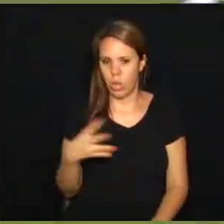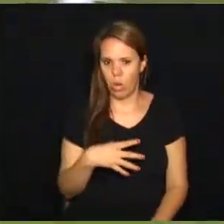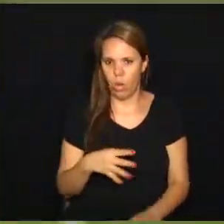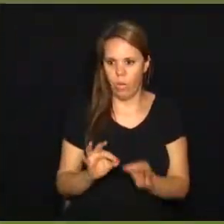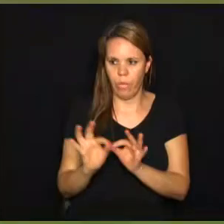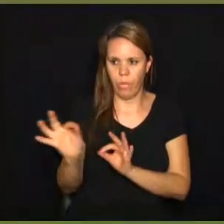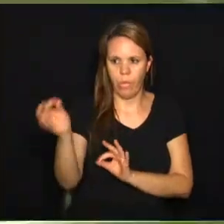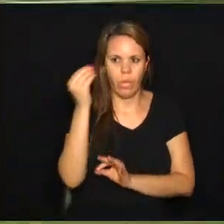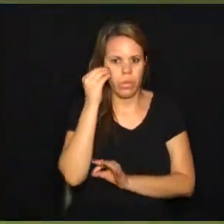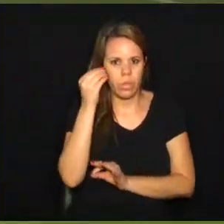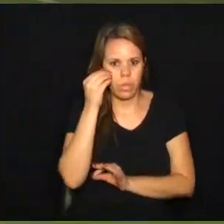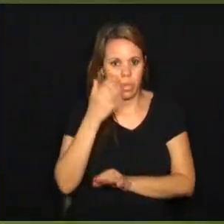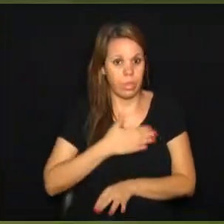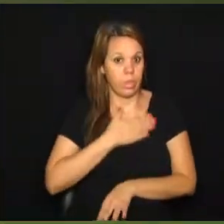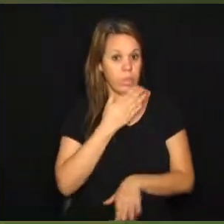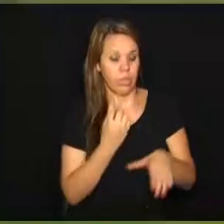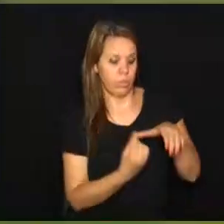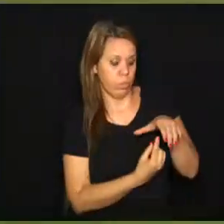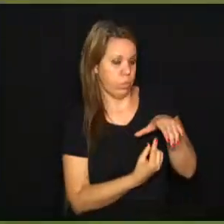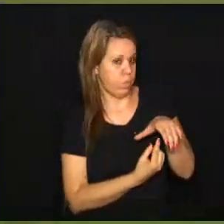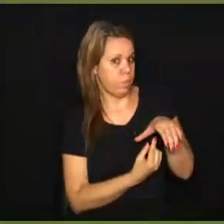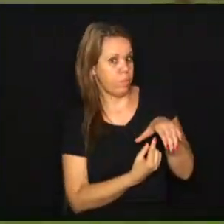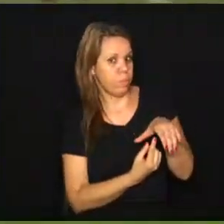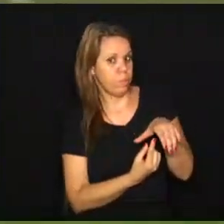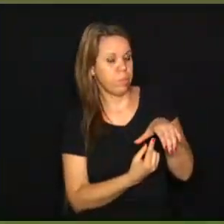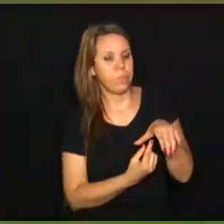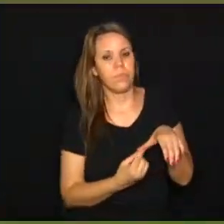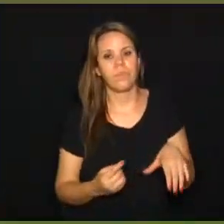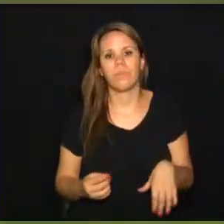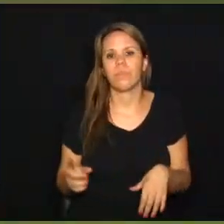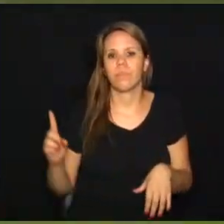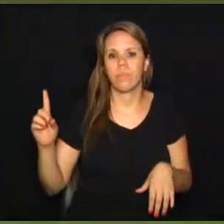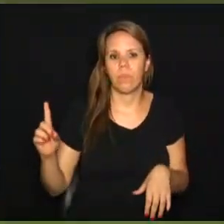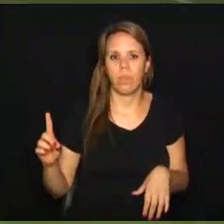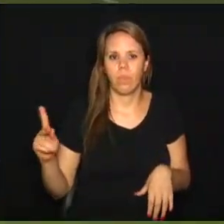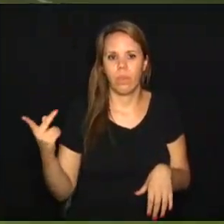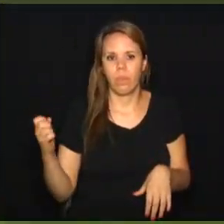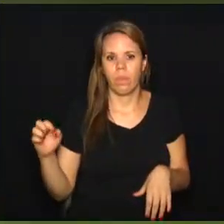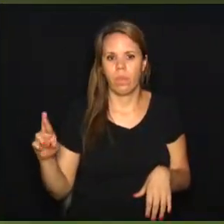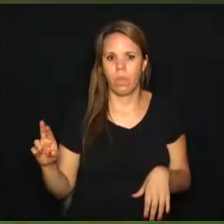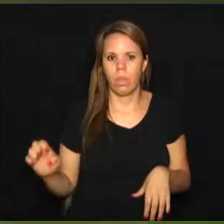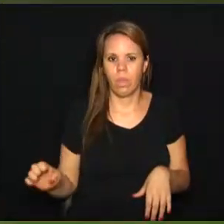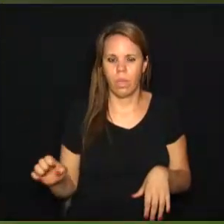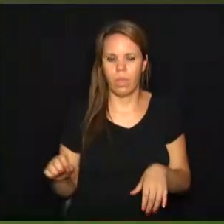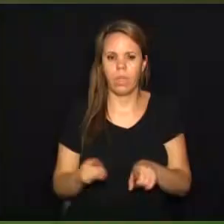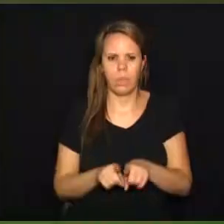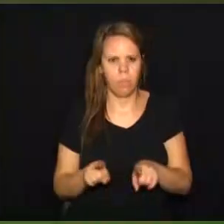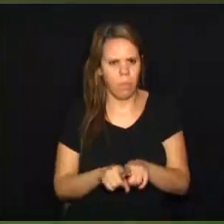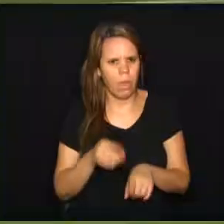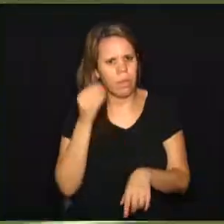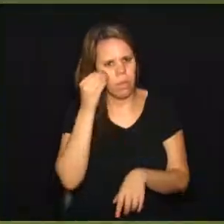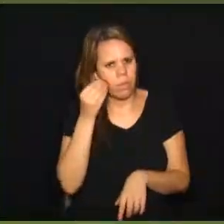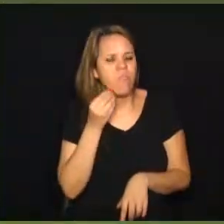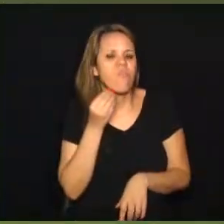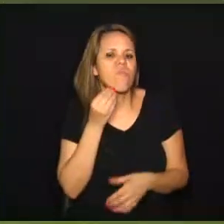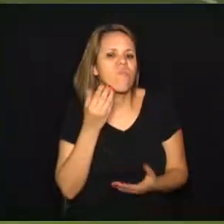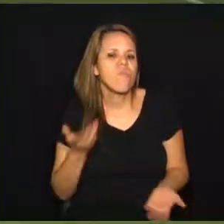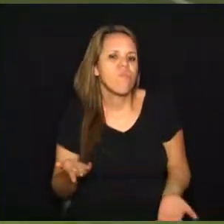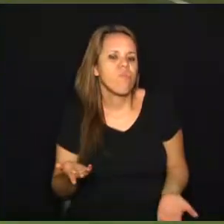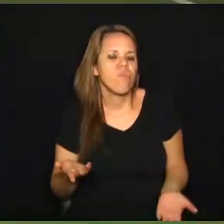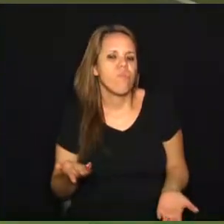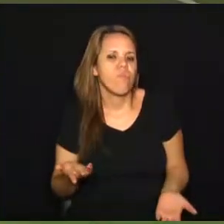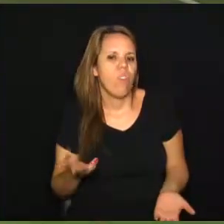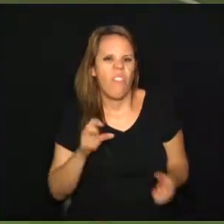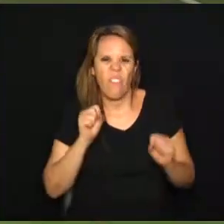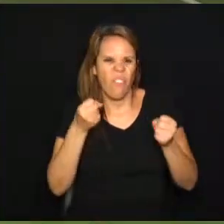mas sem assustar o goleiro Ivan. Henrique Trevisan e Matheus Anderson também tiveram chances, mas sem